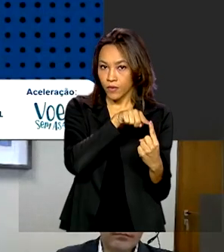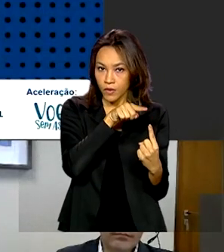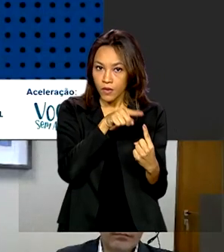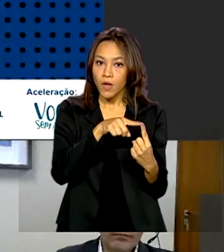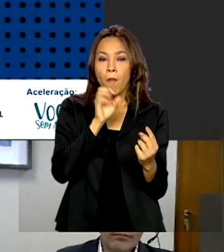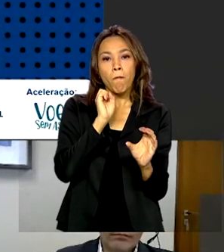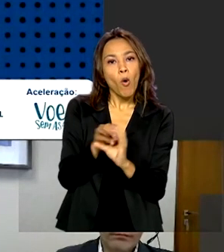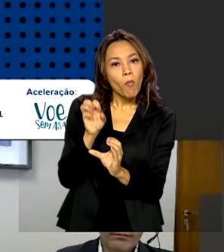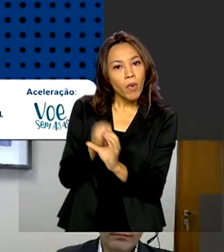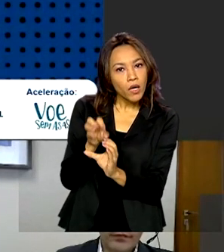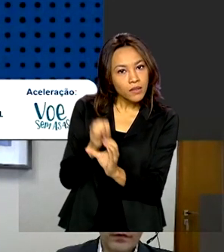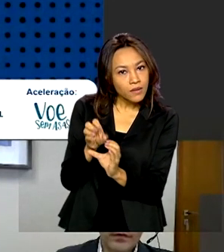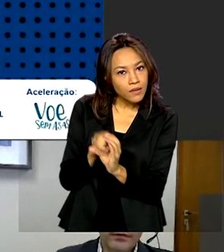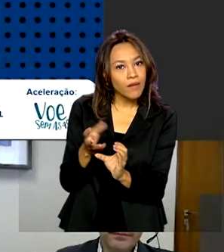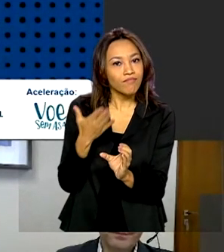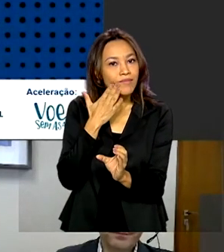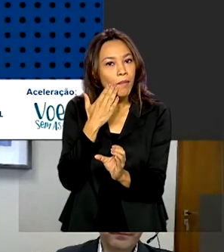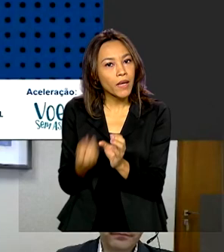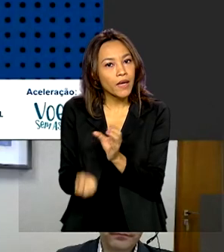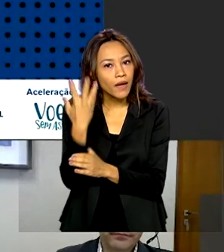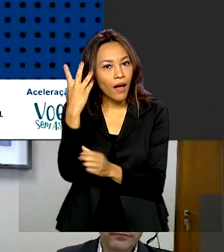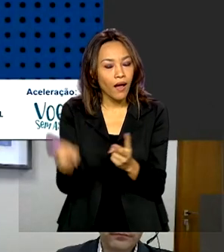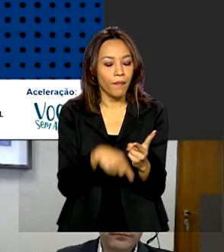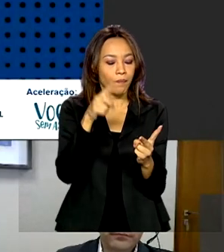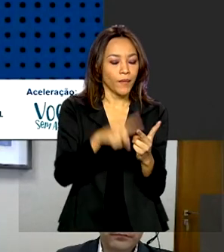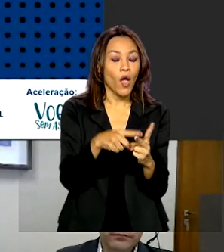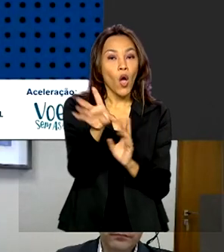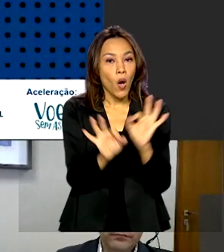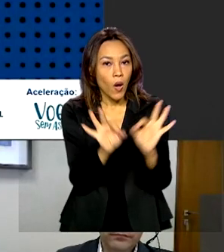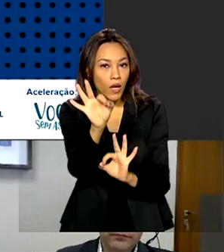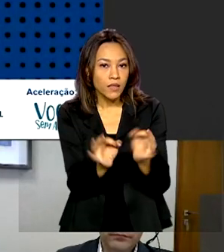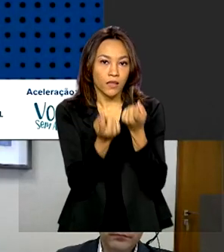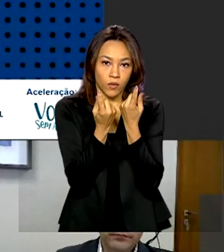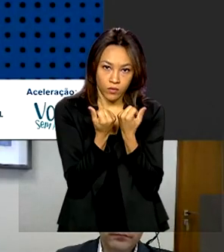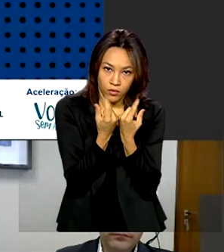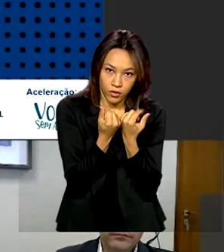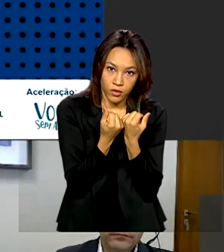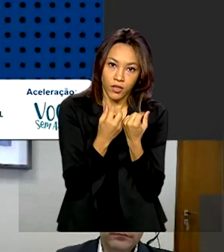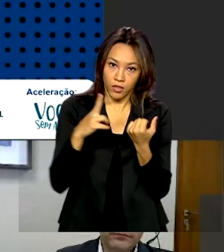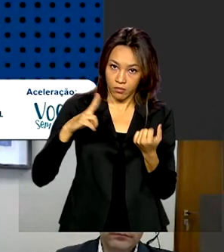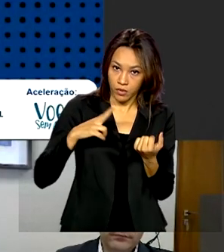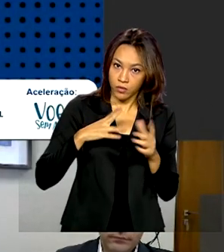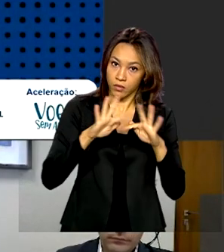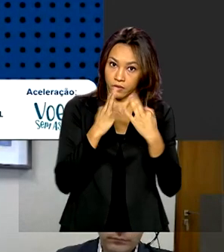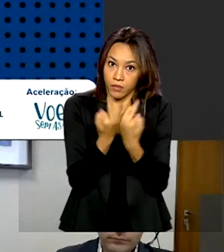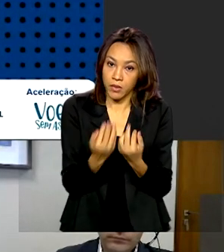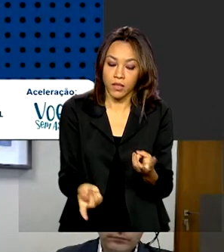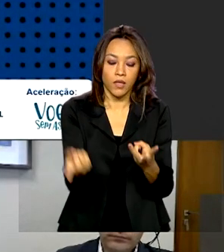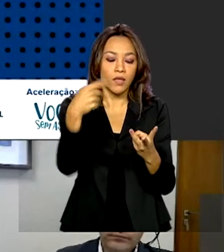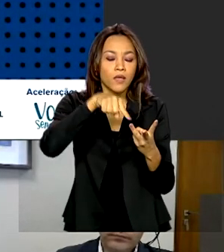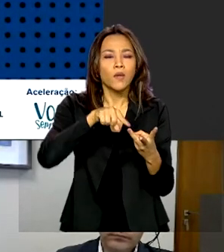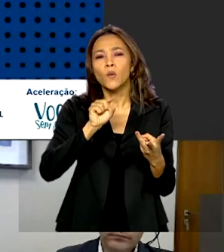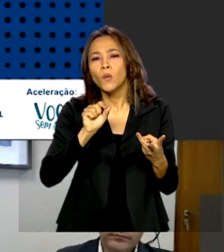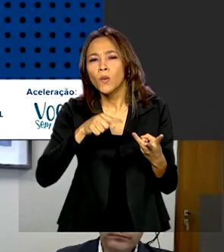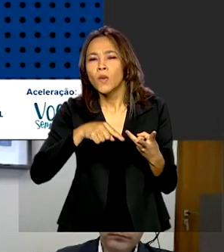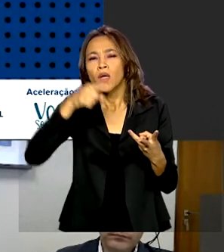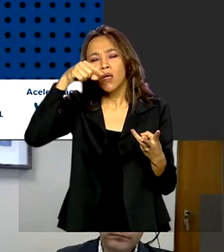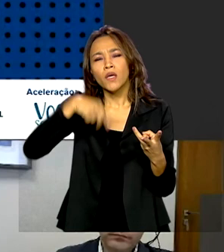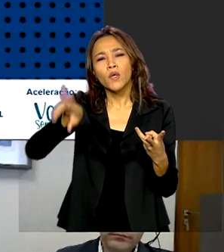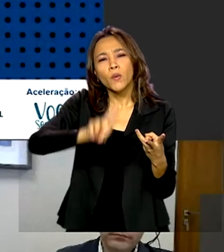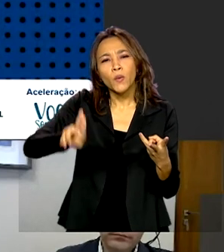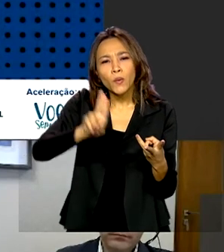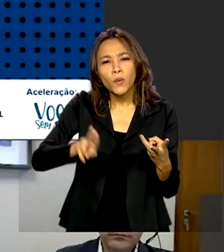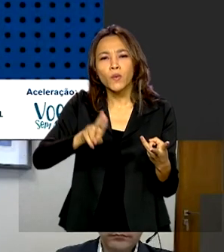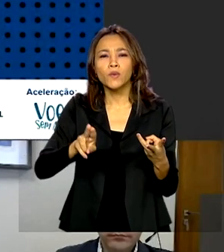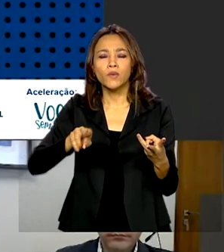de poupança, a organização e o planejamento do orçamento pessoal e do orçamento familiar e a compreensão e uso de produtos